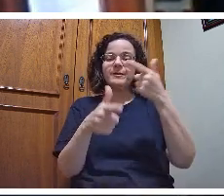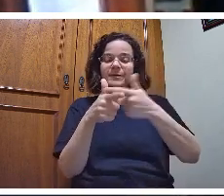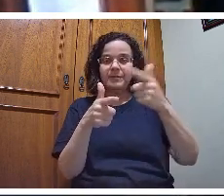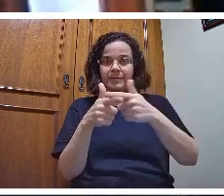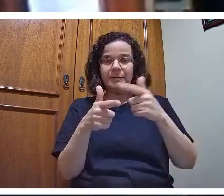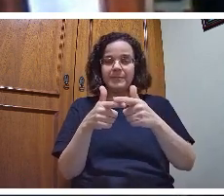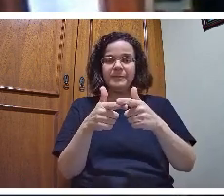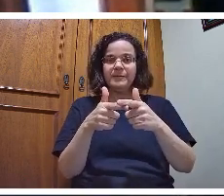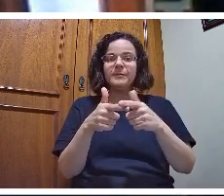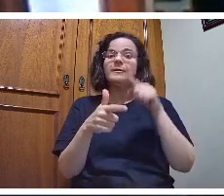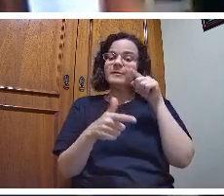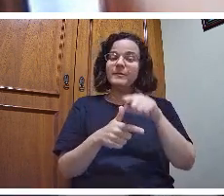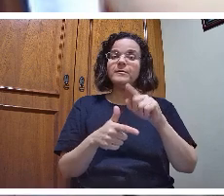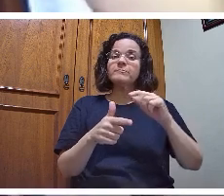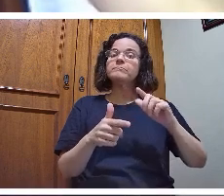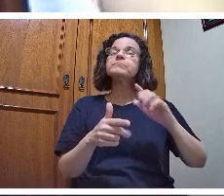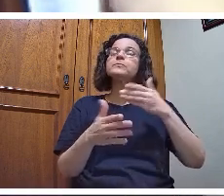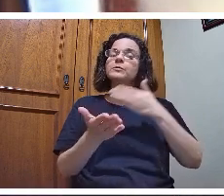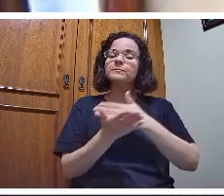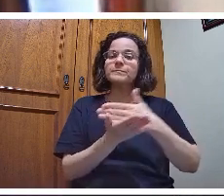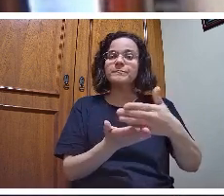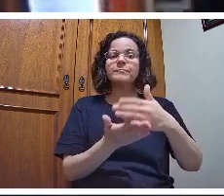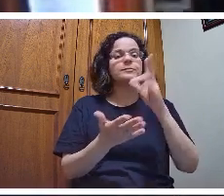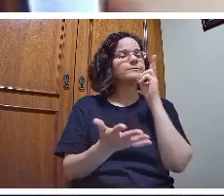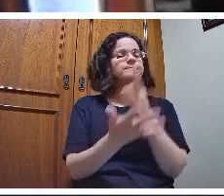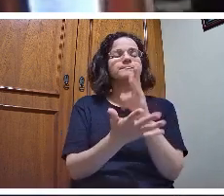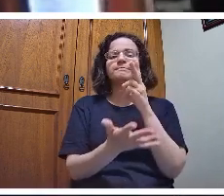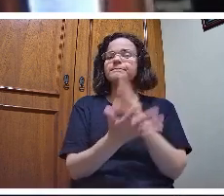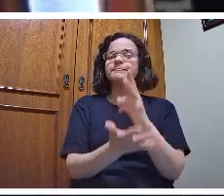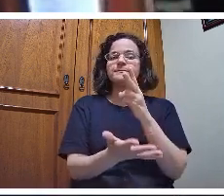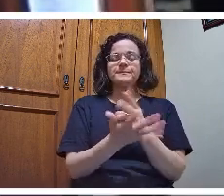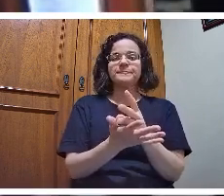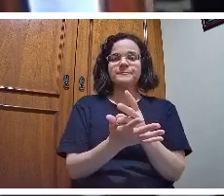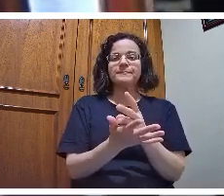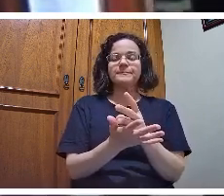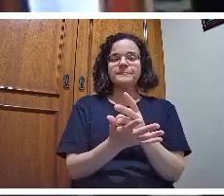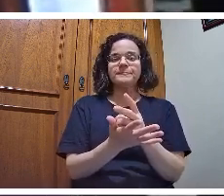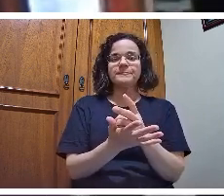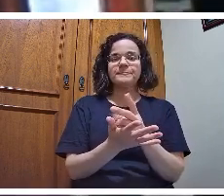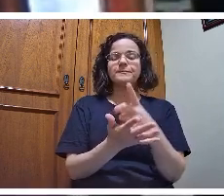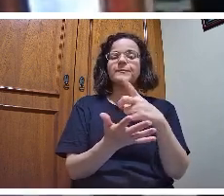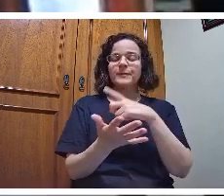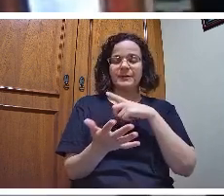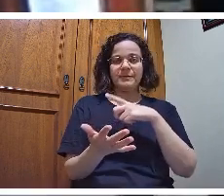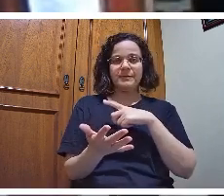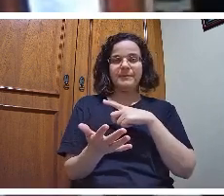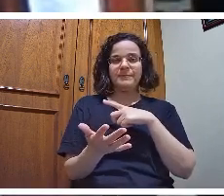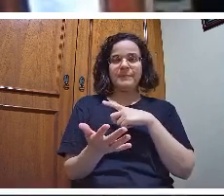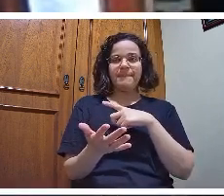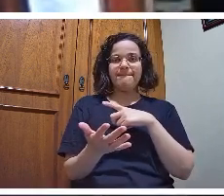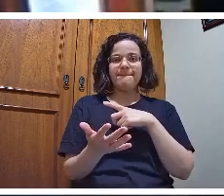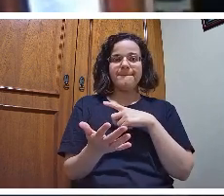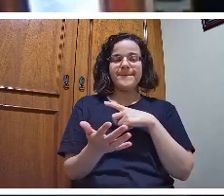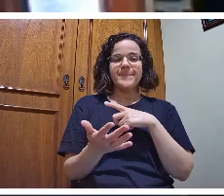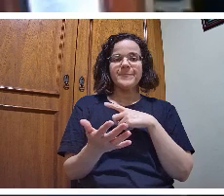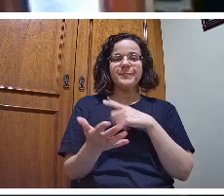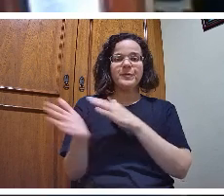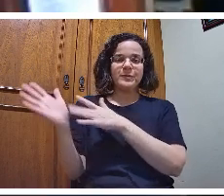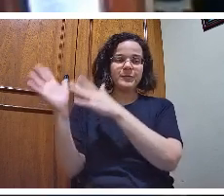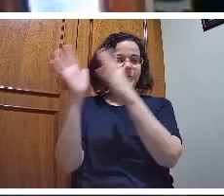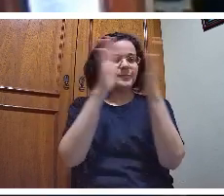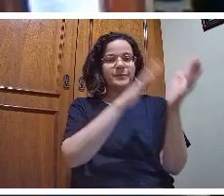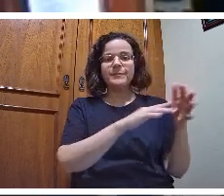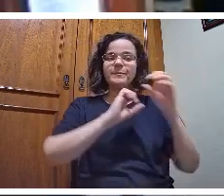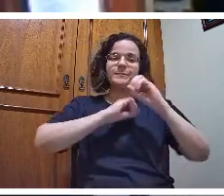todo no processo de ensino-aprendizagem. É claro que a pedagogia histórico